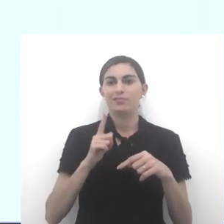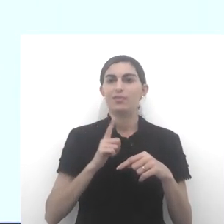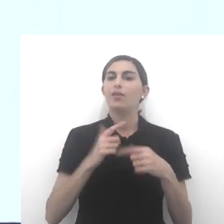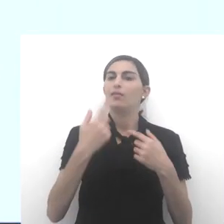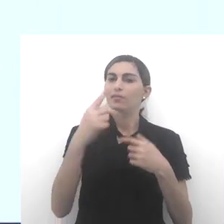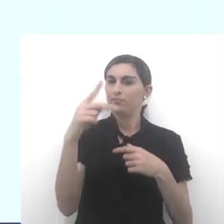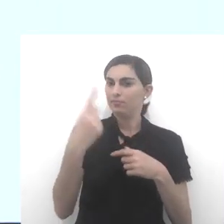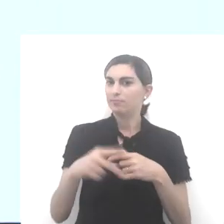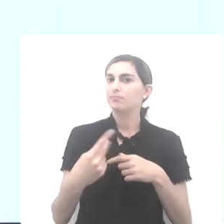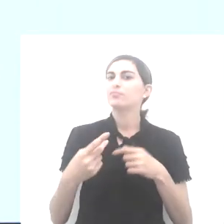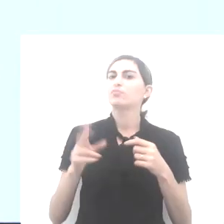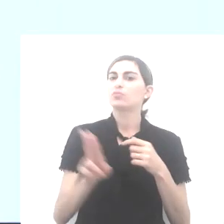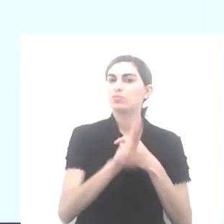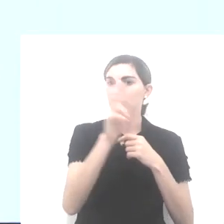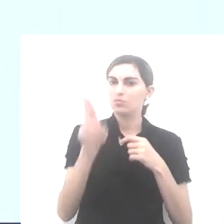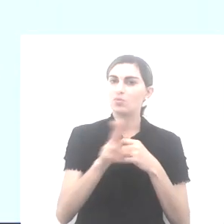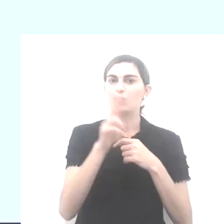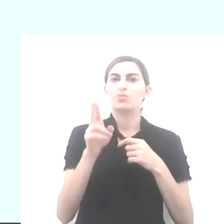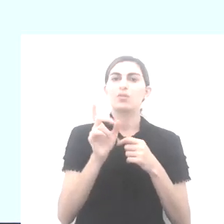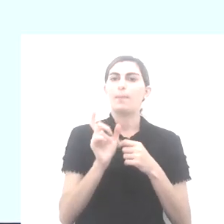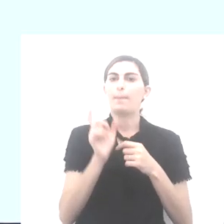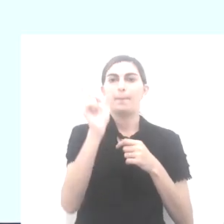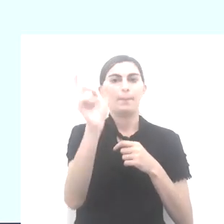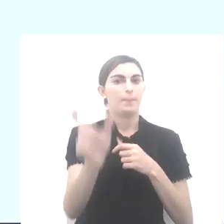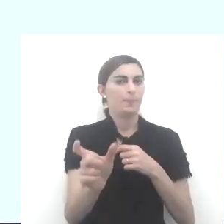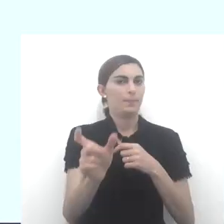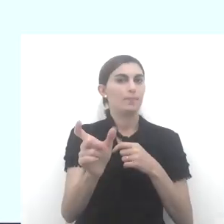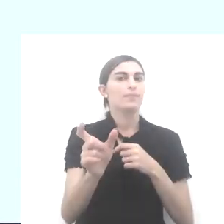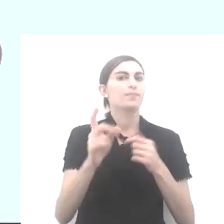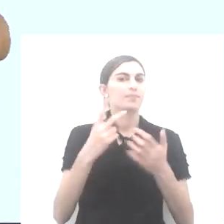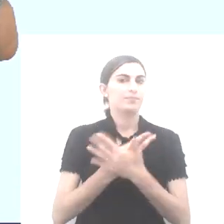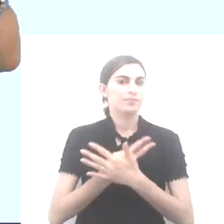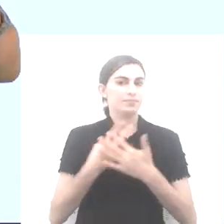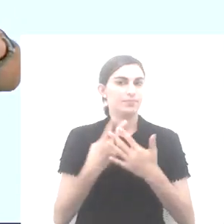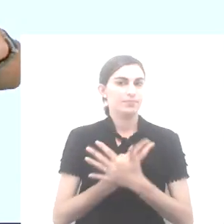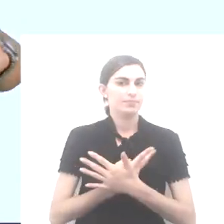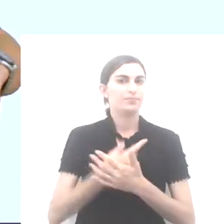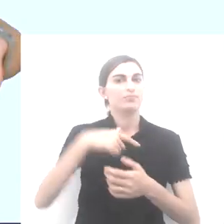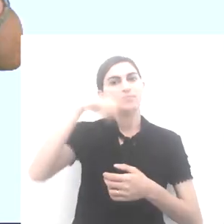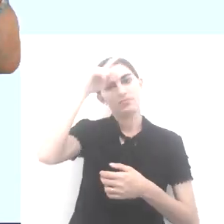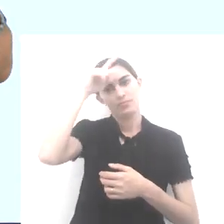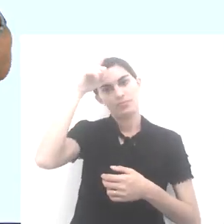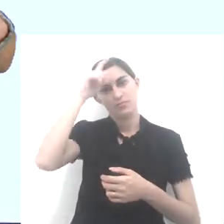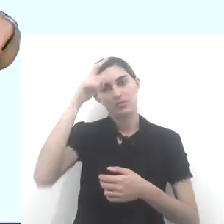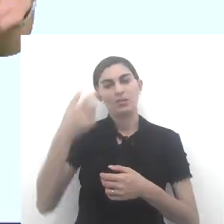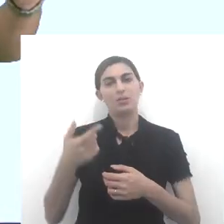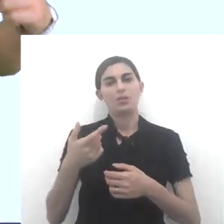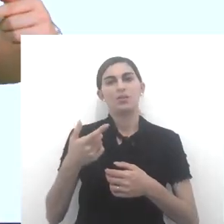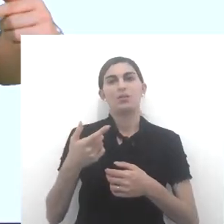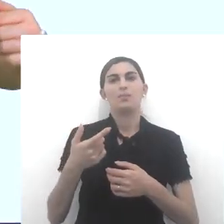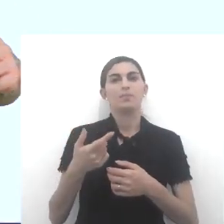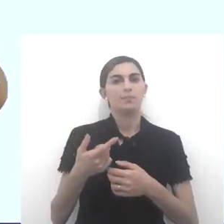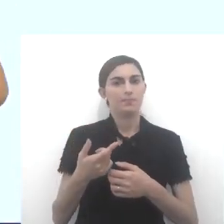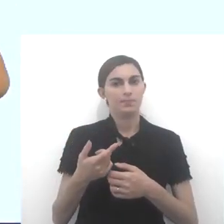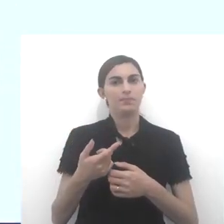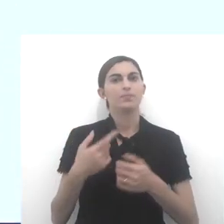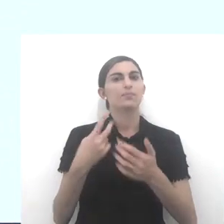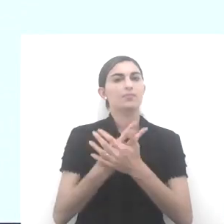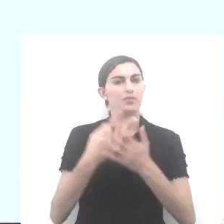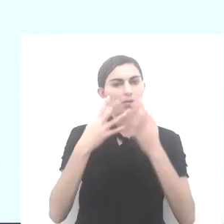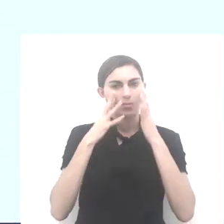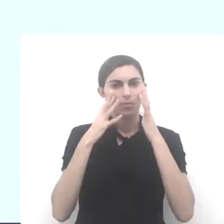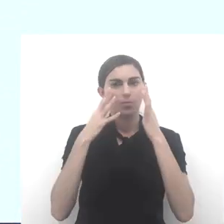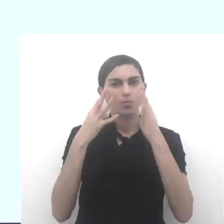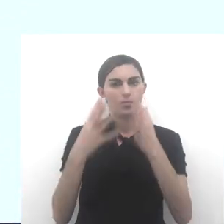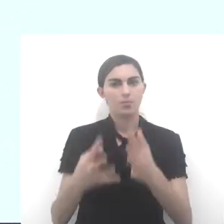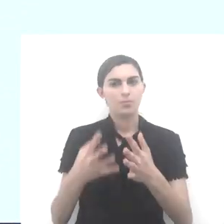Neste caso, é um uso de uma palavra errônea de um líder sobre. Então, já dá